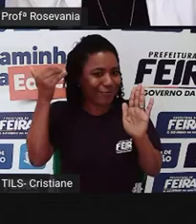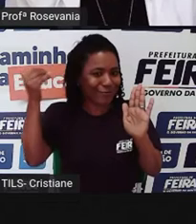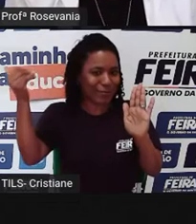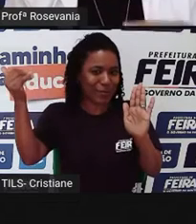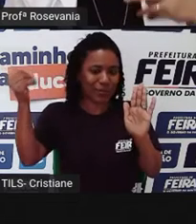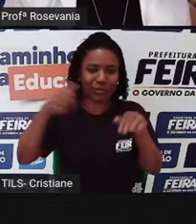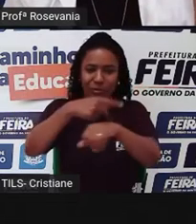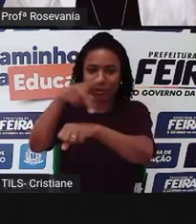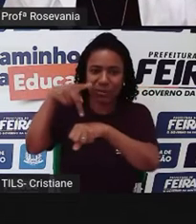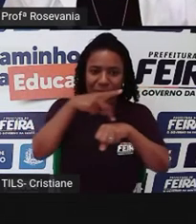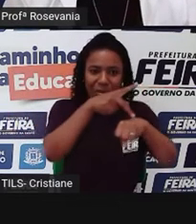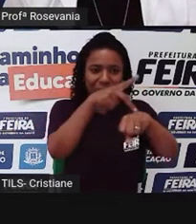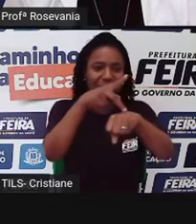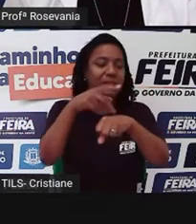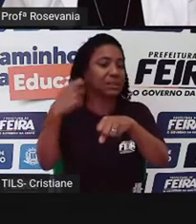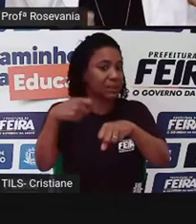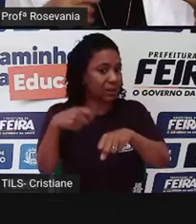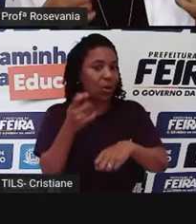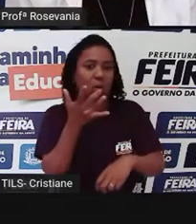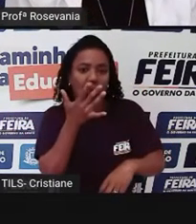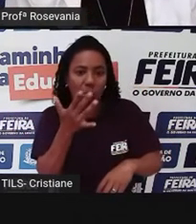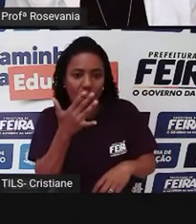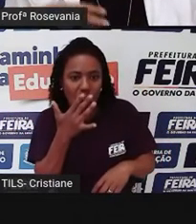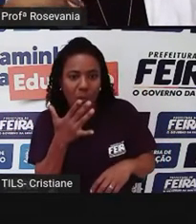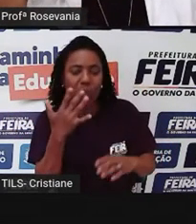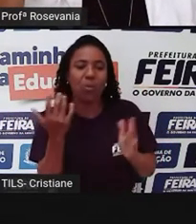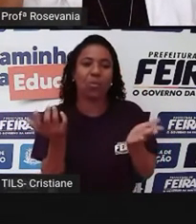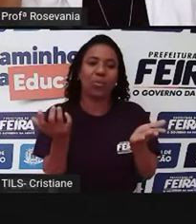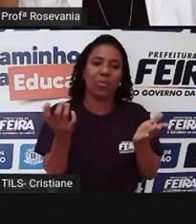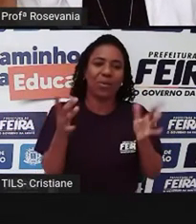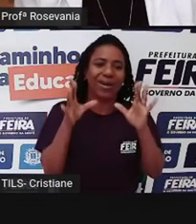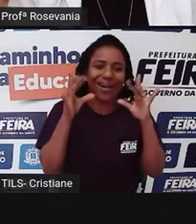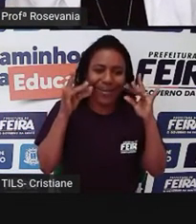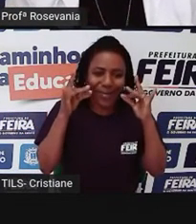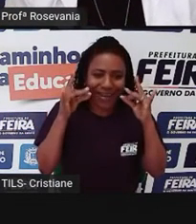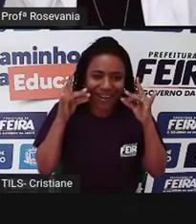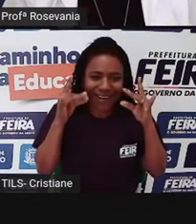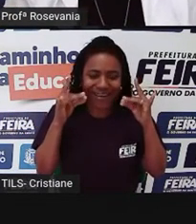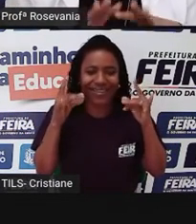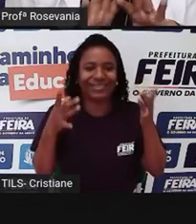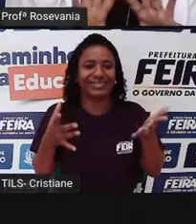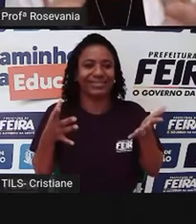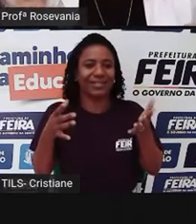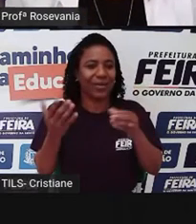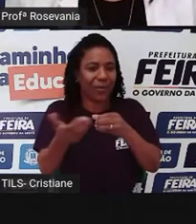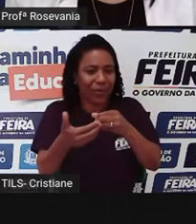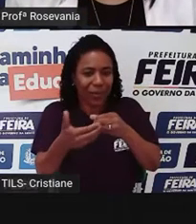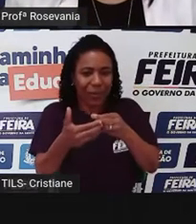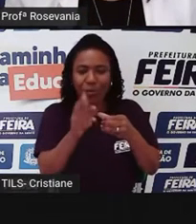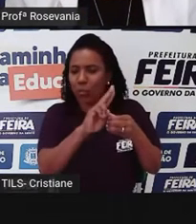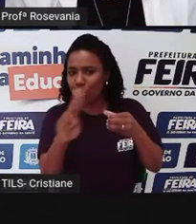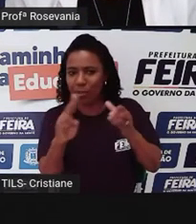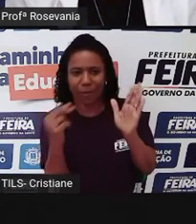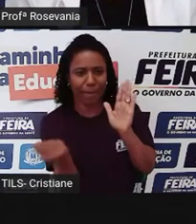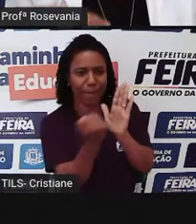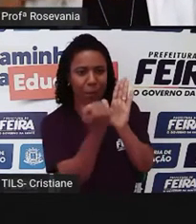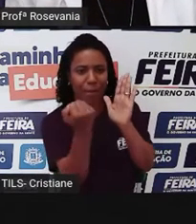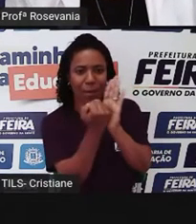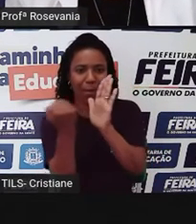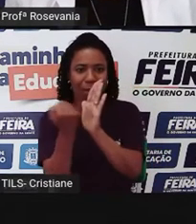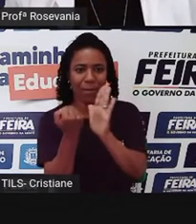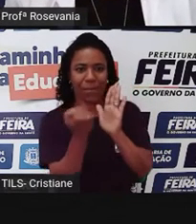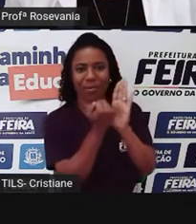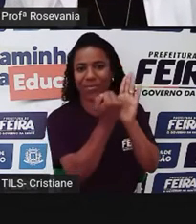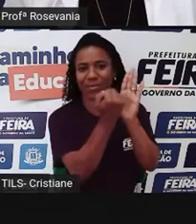cor, de, de embalagens, de nome de produto, tudo é igualzinho a loja